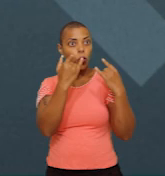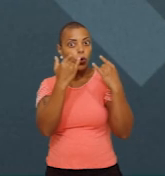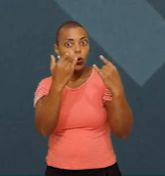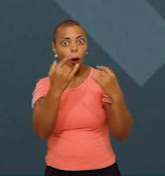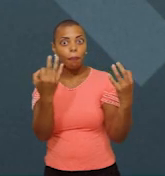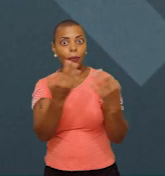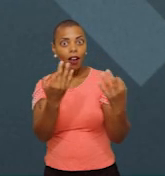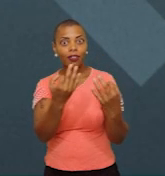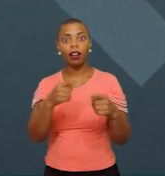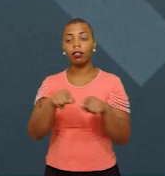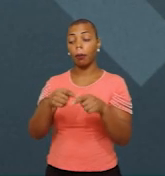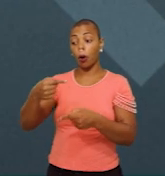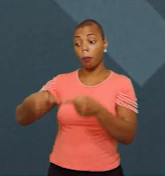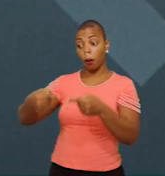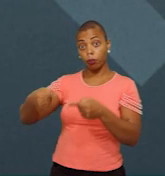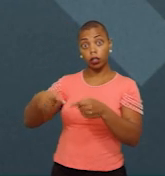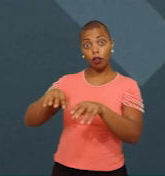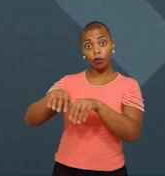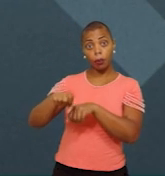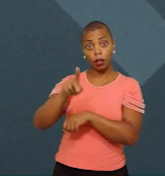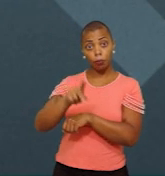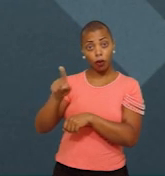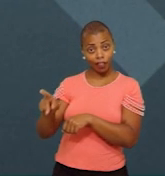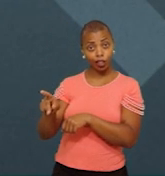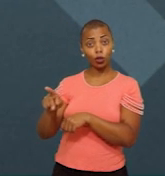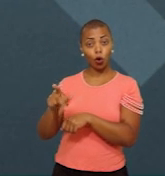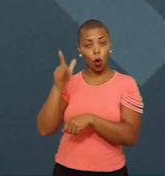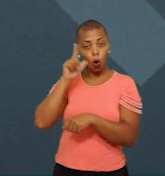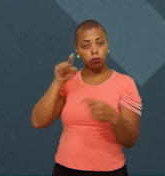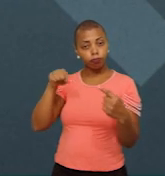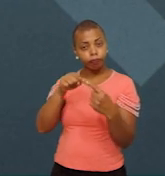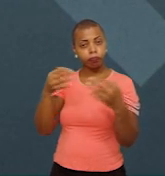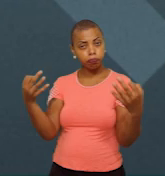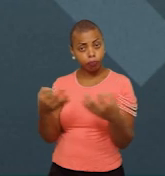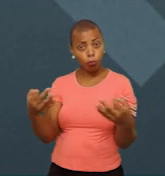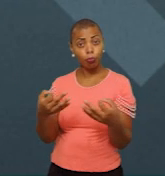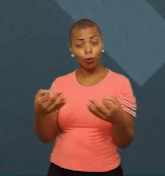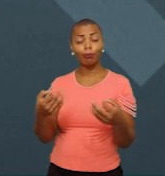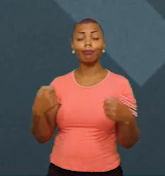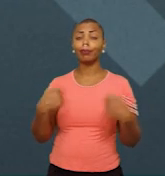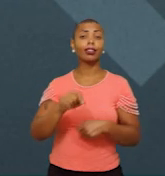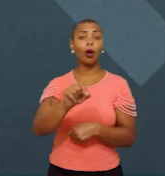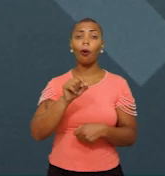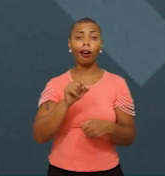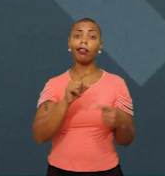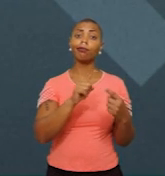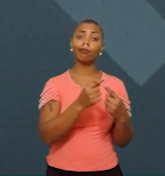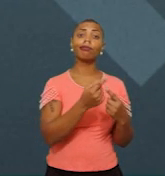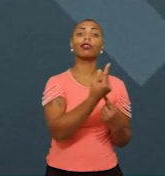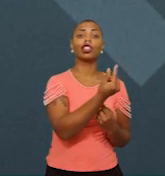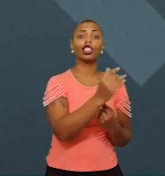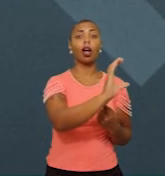para eu gerar uma política de formação de professores mais objetiva, mais assertiva, eu vou precisar mobilizar